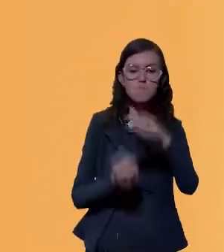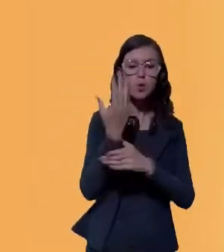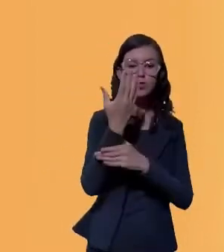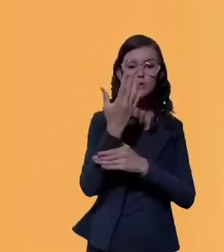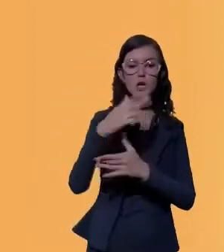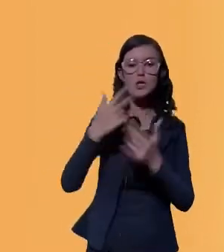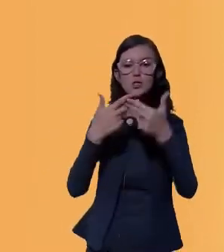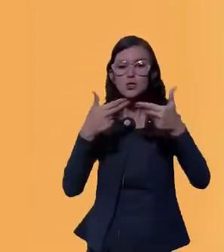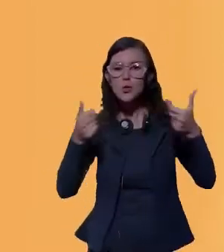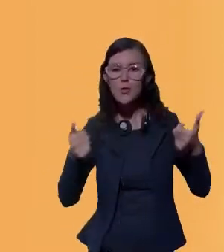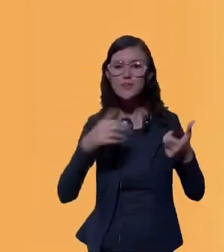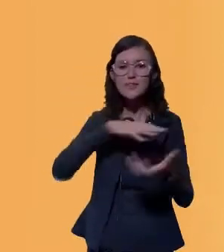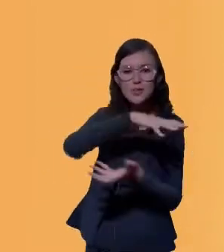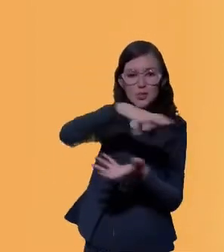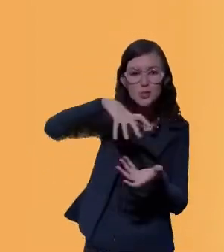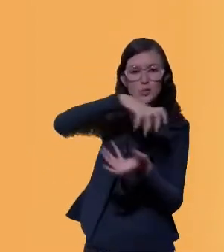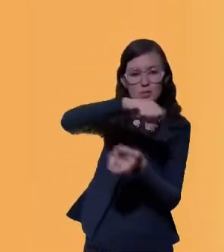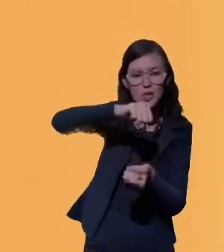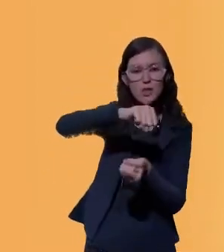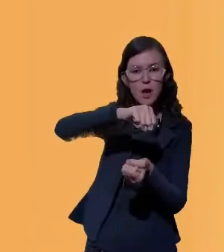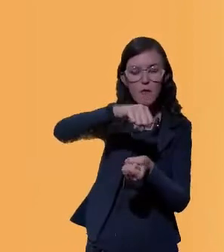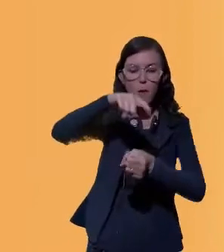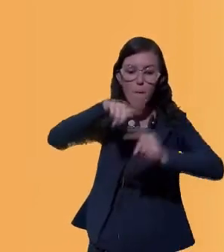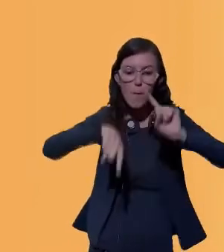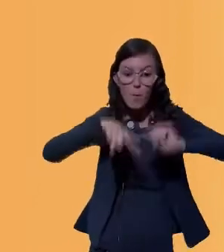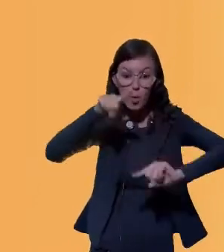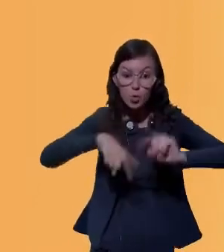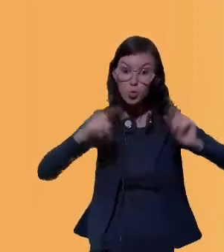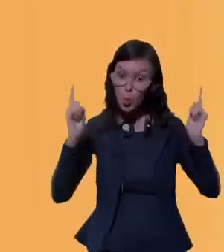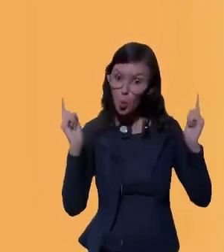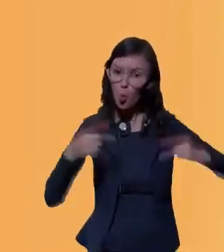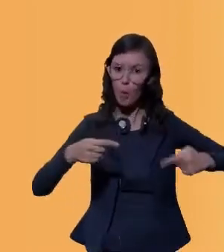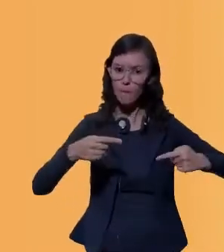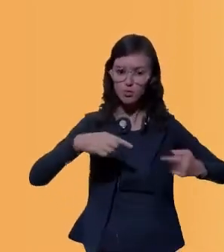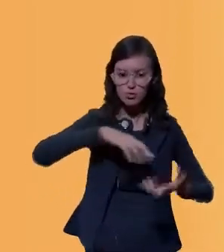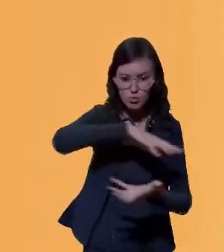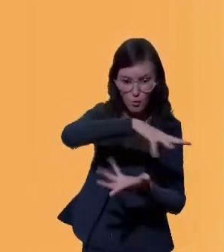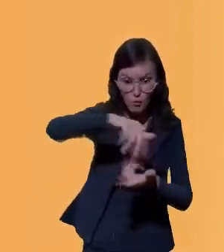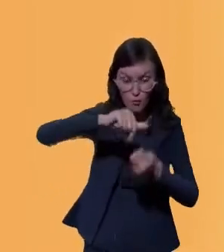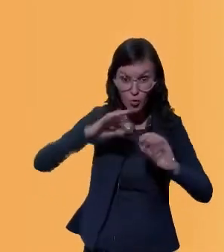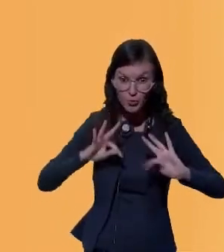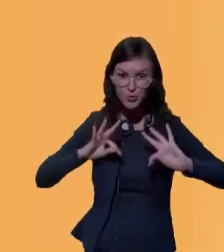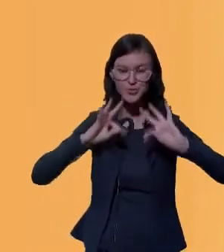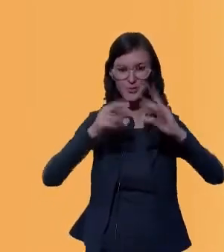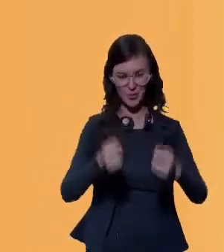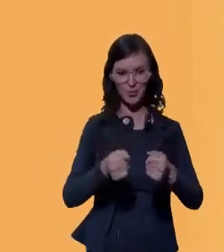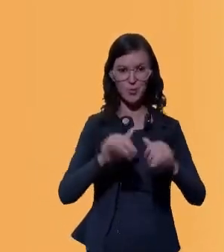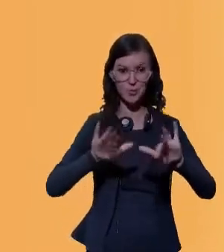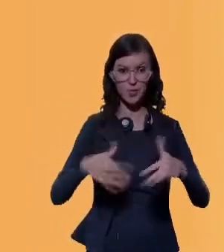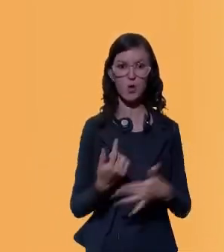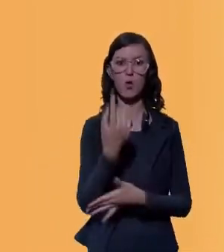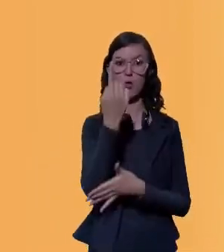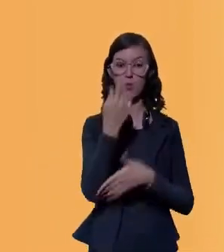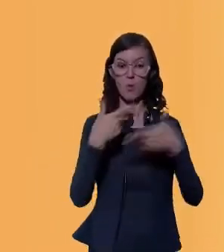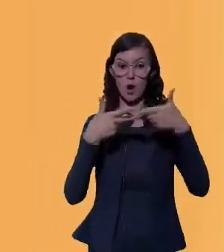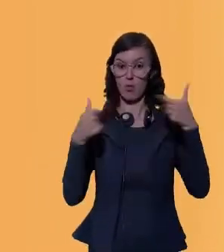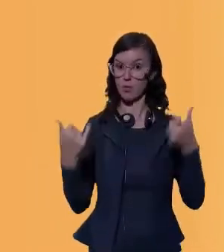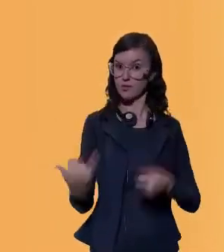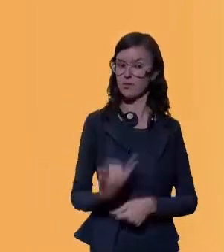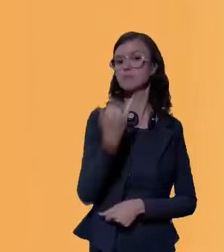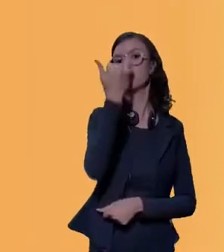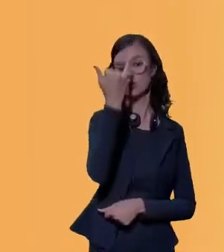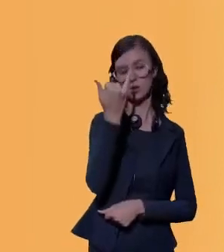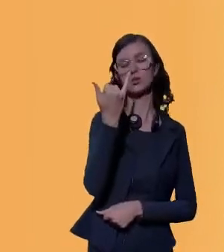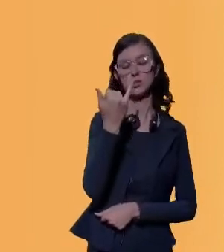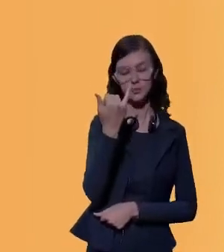forma sustentável e esses produtos serem competitivos no mundo todo. Então, esse é um ponto importante que está